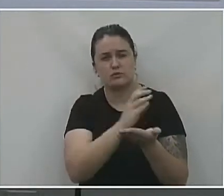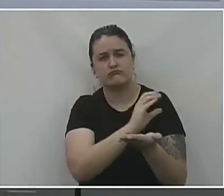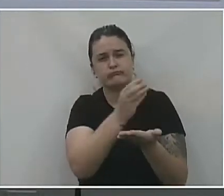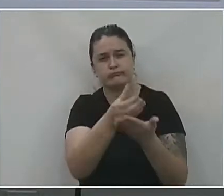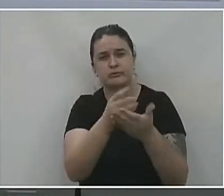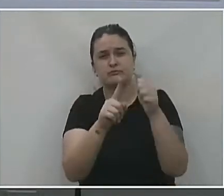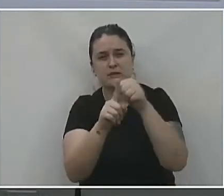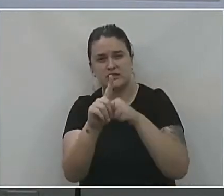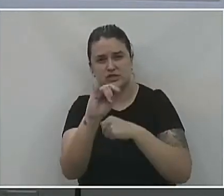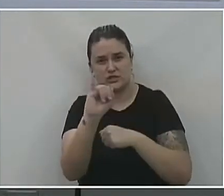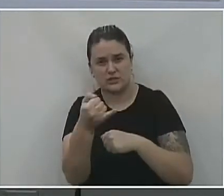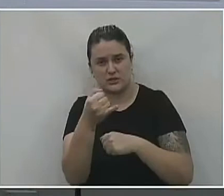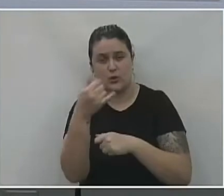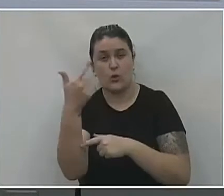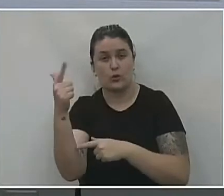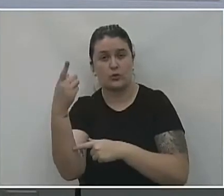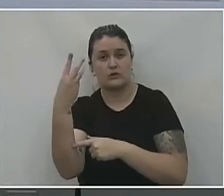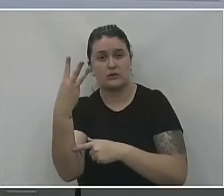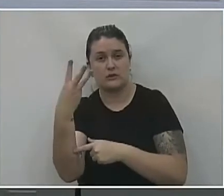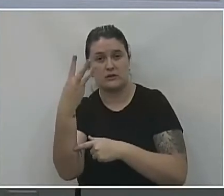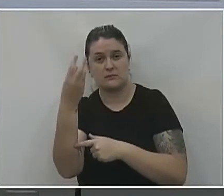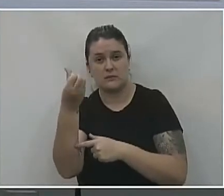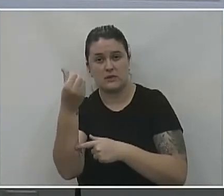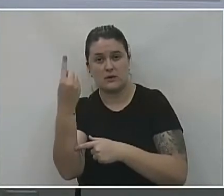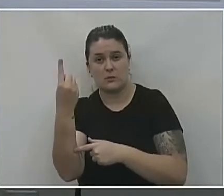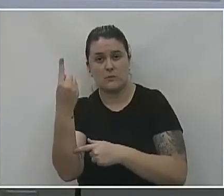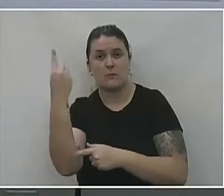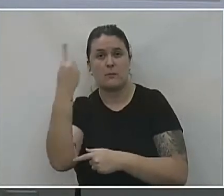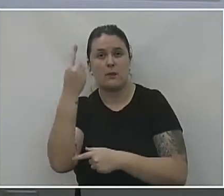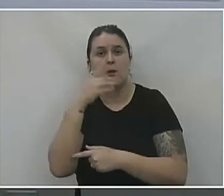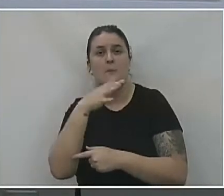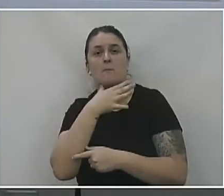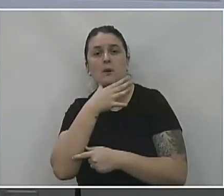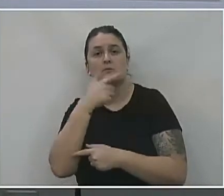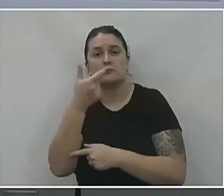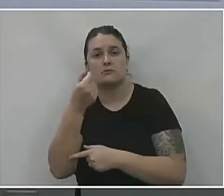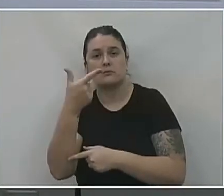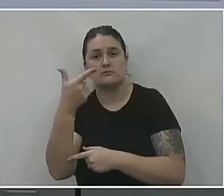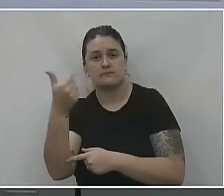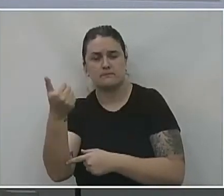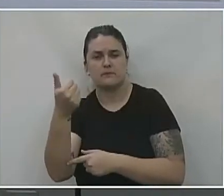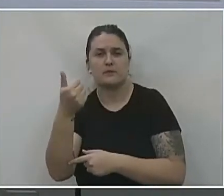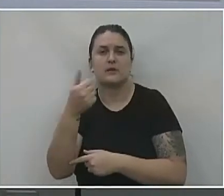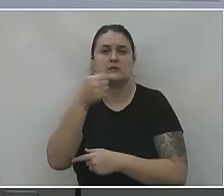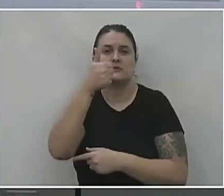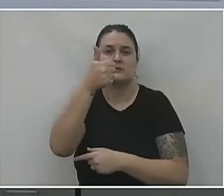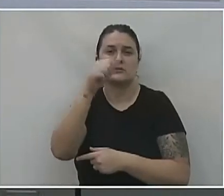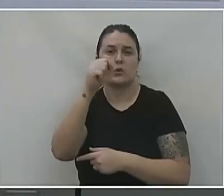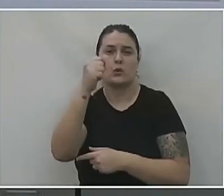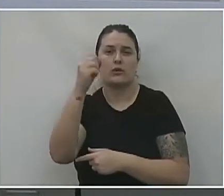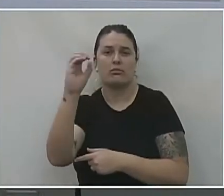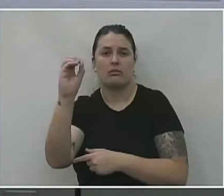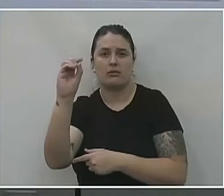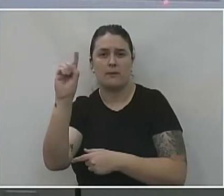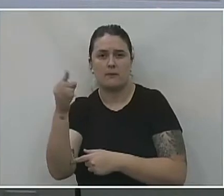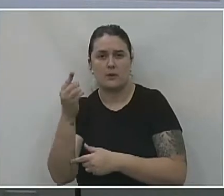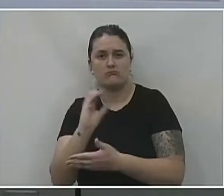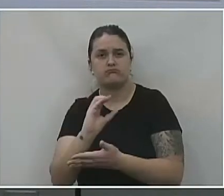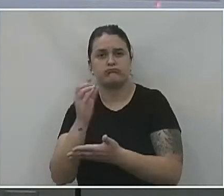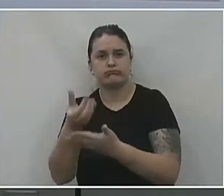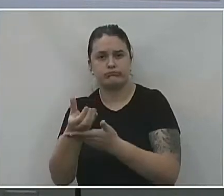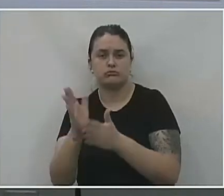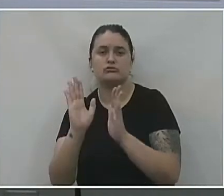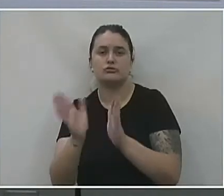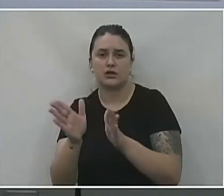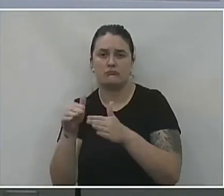e a outra foi a portaria 361, de 1º de março de 2021, de R 180 mil. Esses dois valores já estão